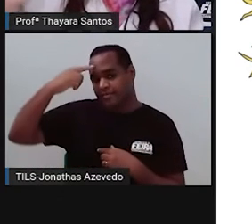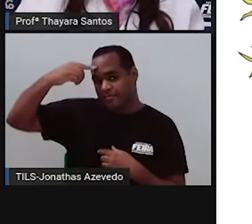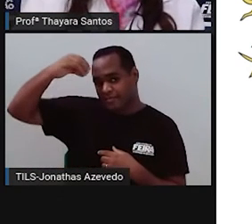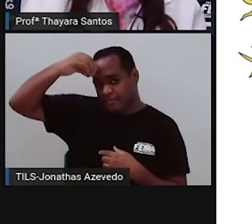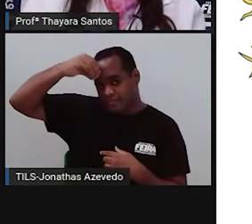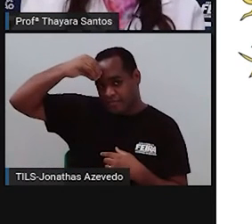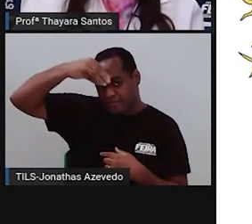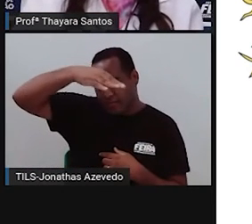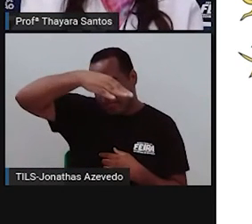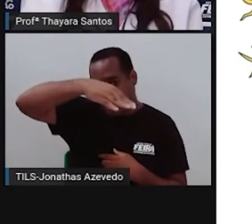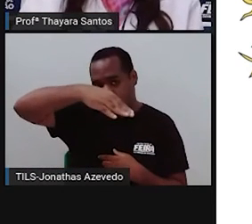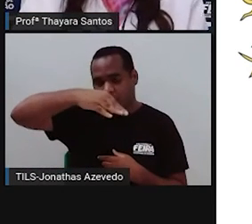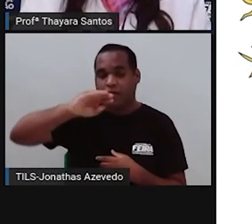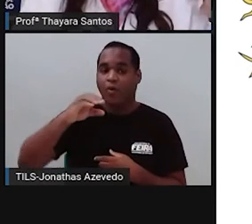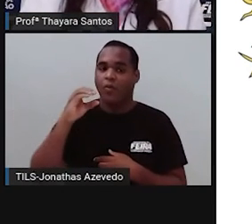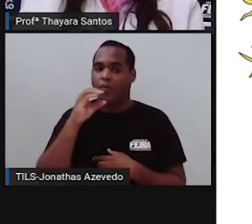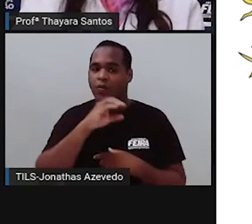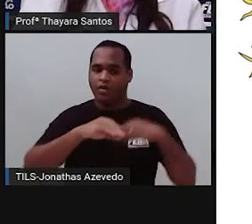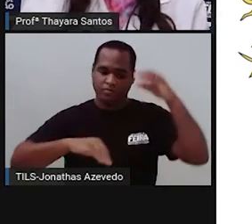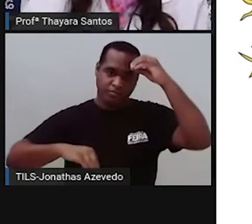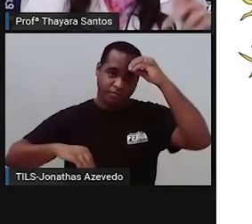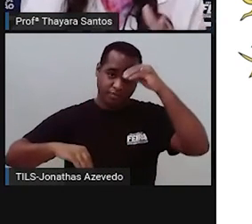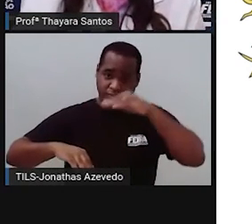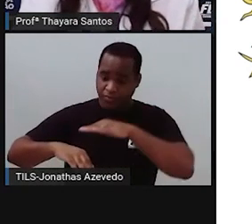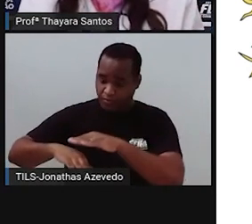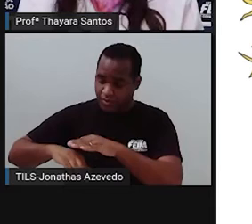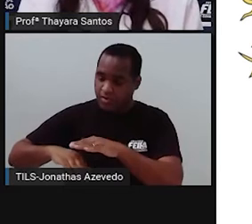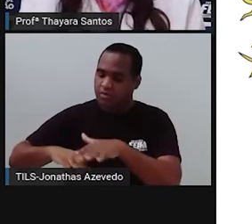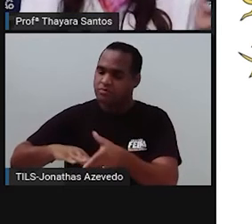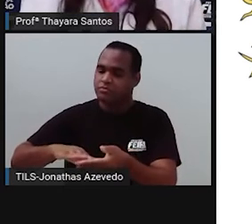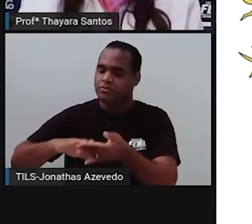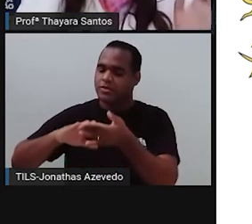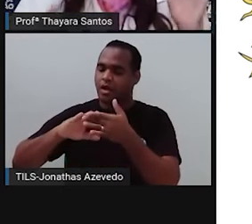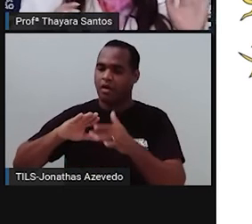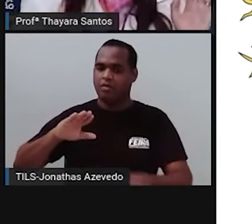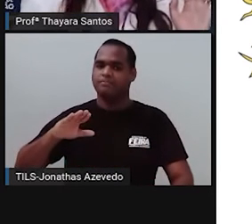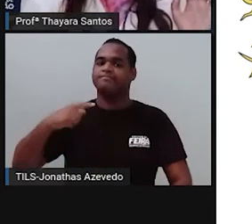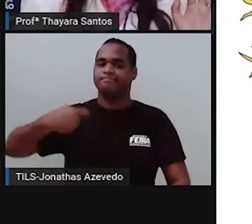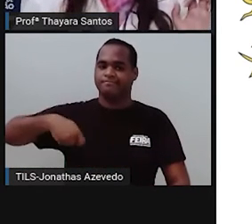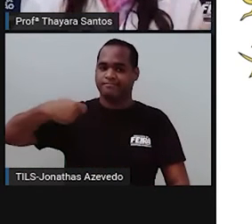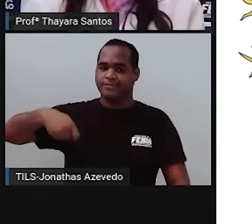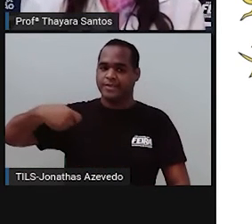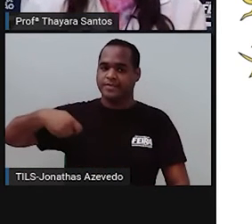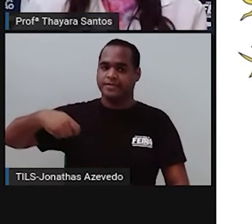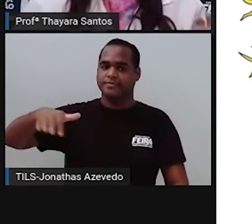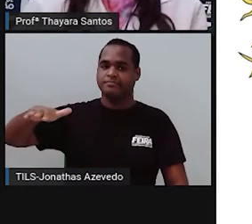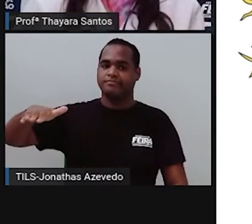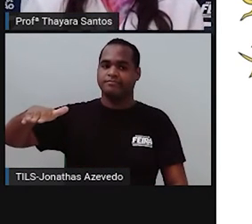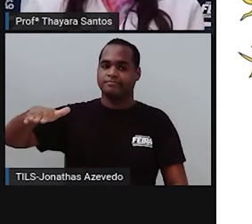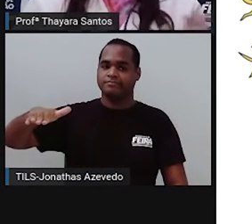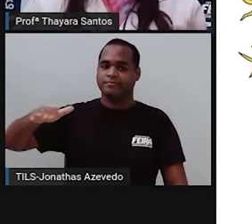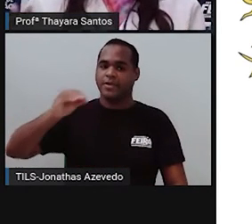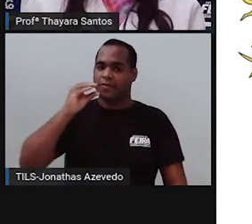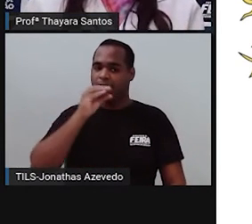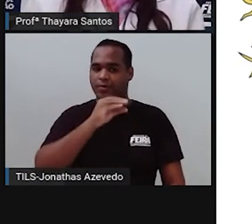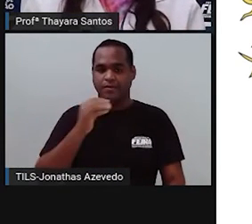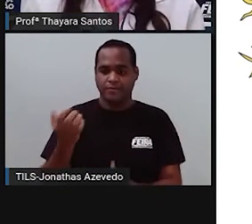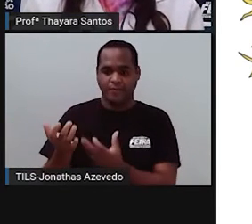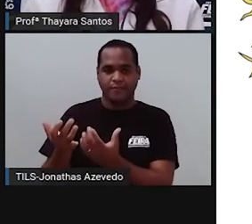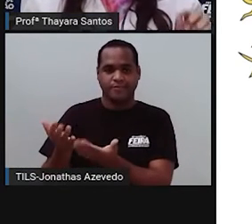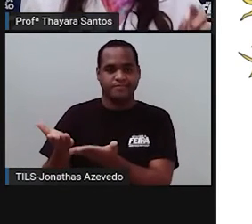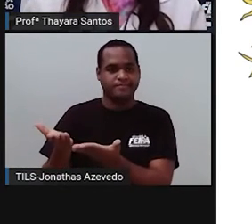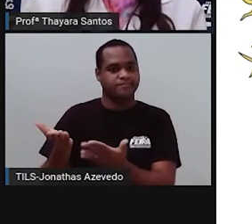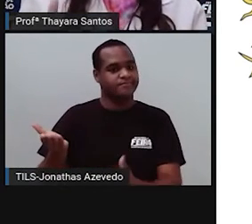cérebro, porque aquela superfície está quente. O meu cérebro mandou a informação de volta, dizendo que eu tenho que tirar aquela mão dali, para eu não me